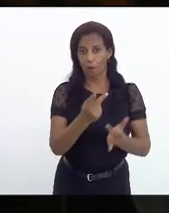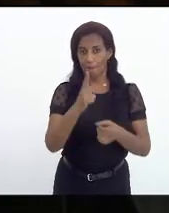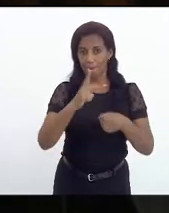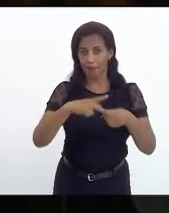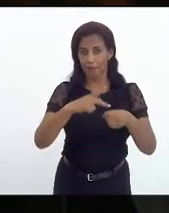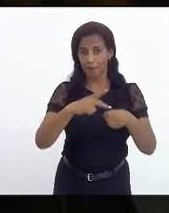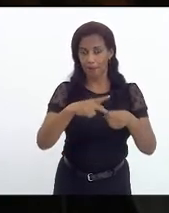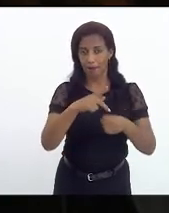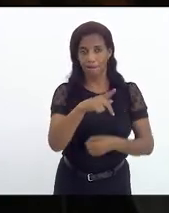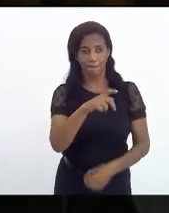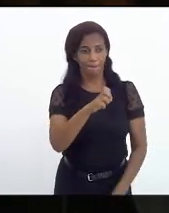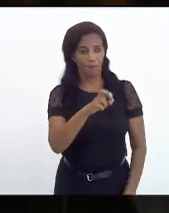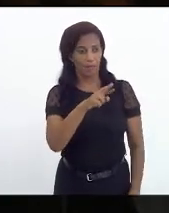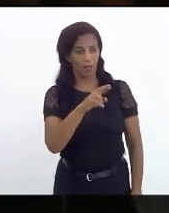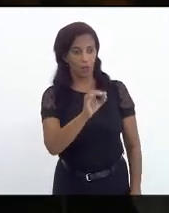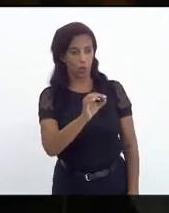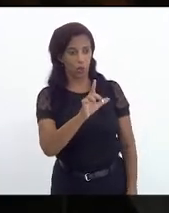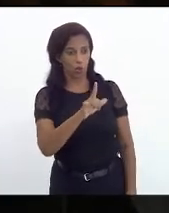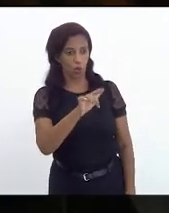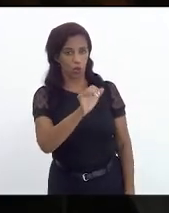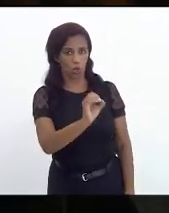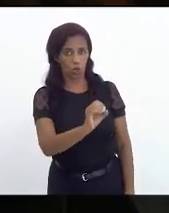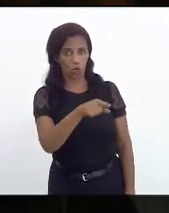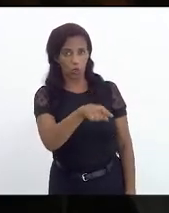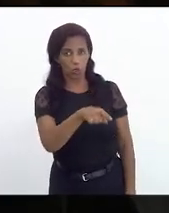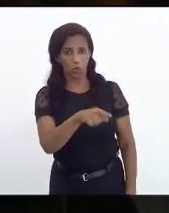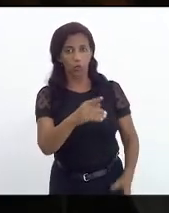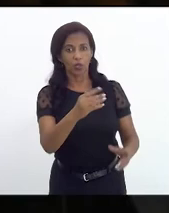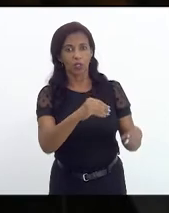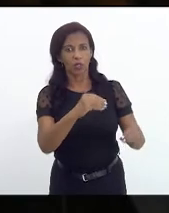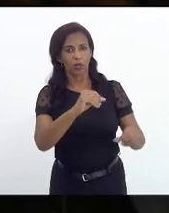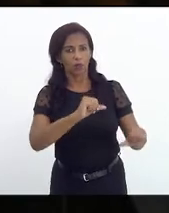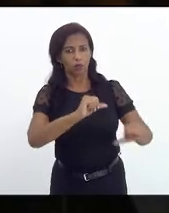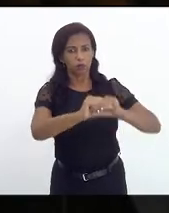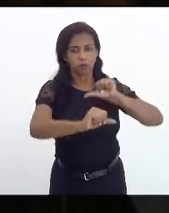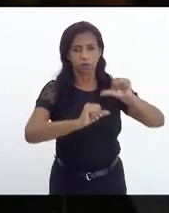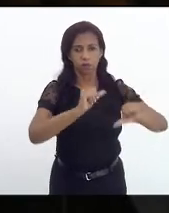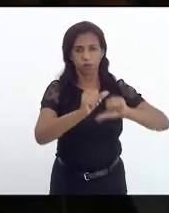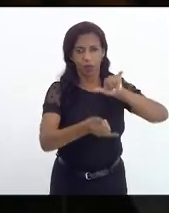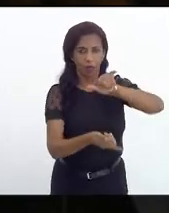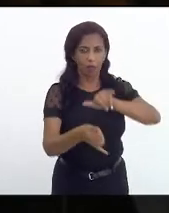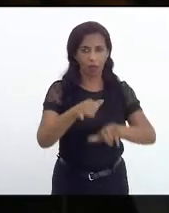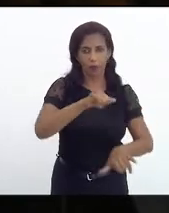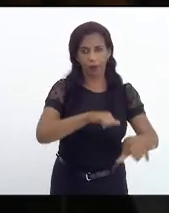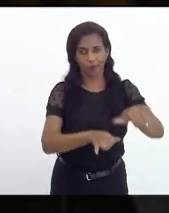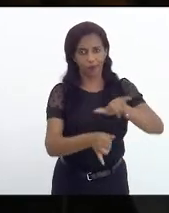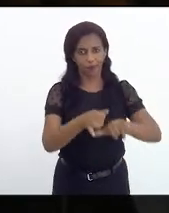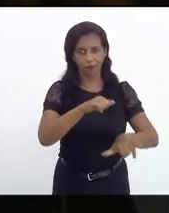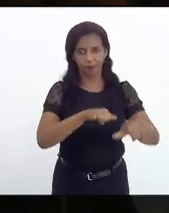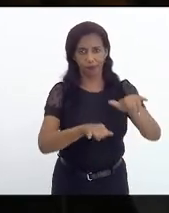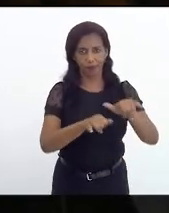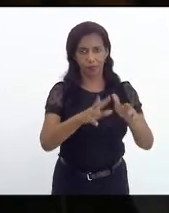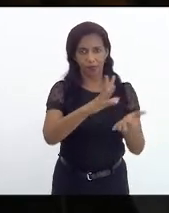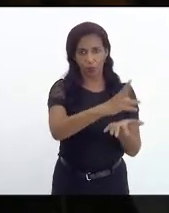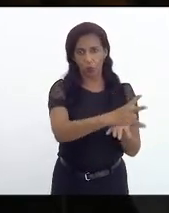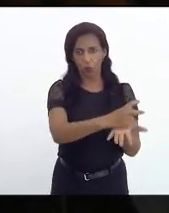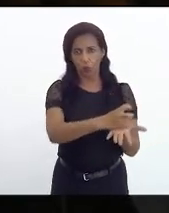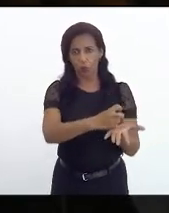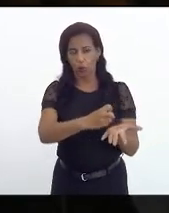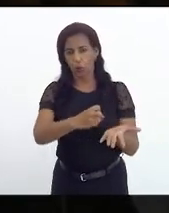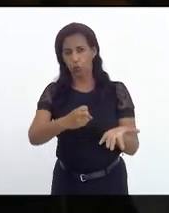que através da destilação do mesmo, se traz, se retira,